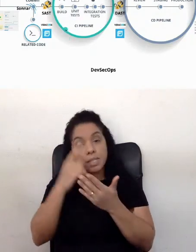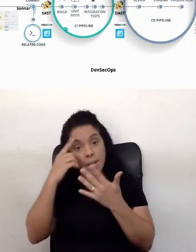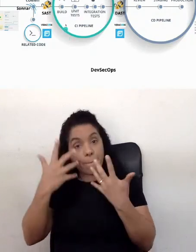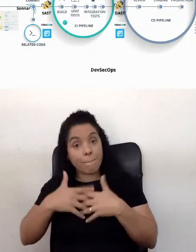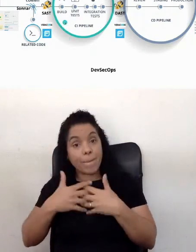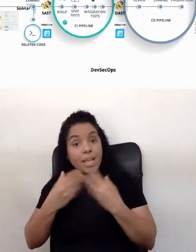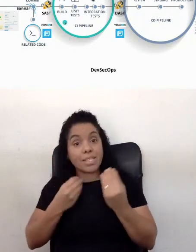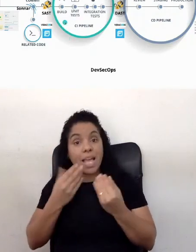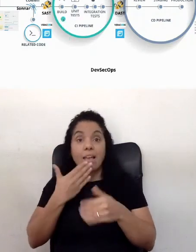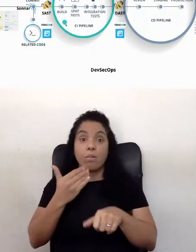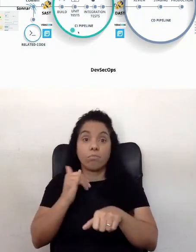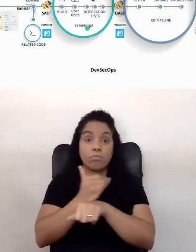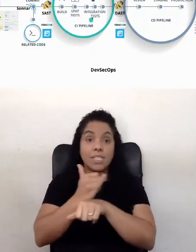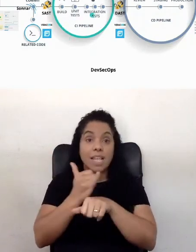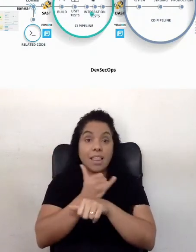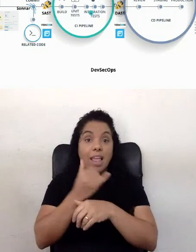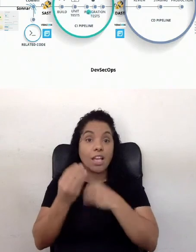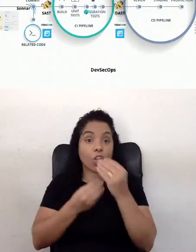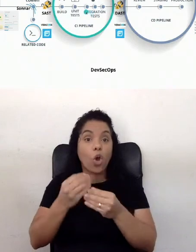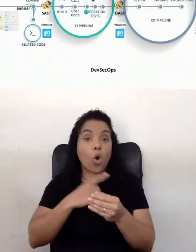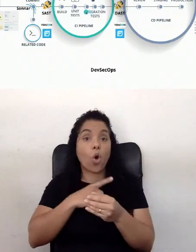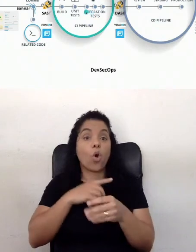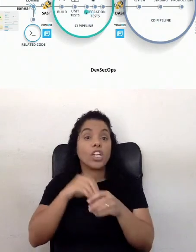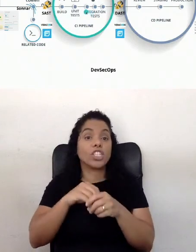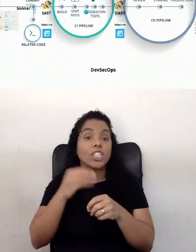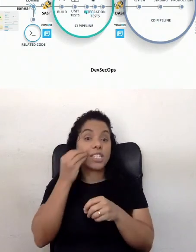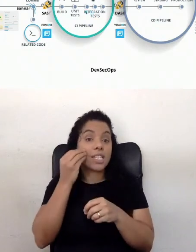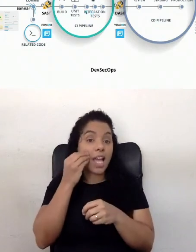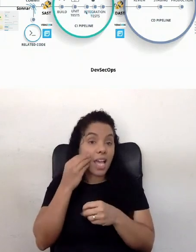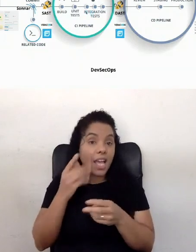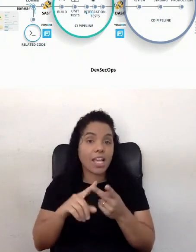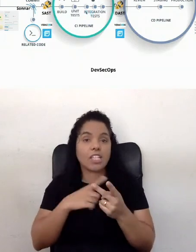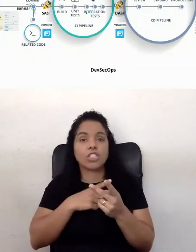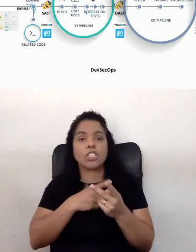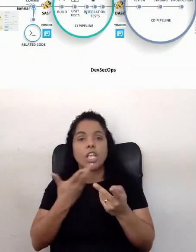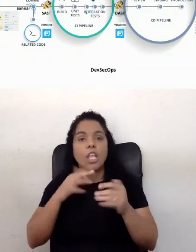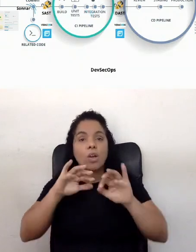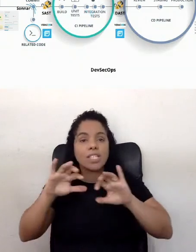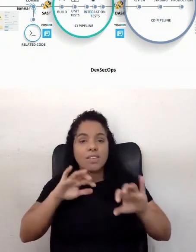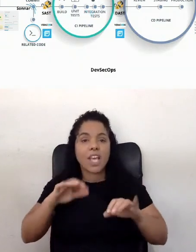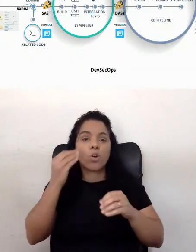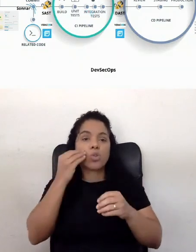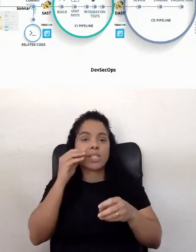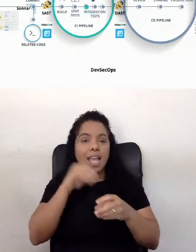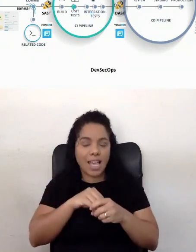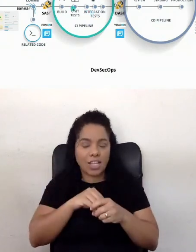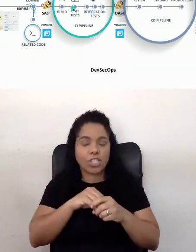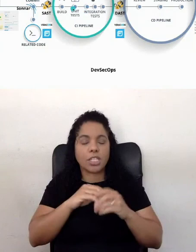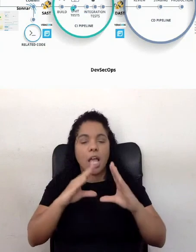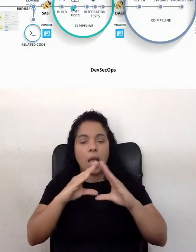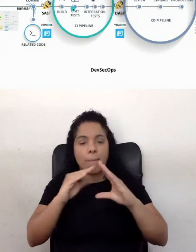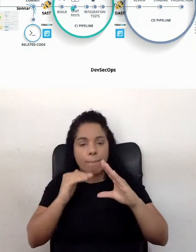pensar em estratégias, de onde que vai estar os nossos testes, a divisão dos testes dentro da pirâmide, né, os testes